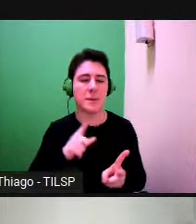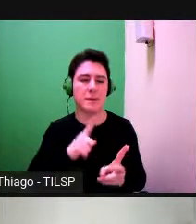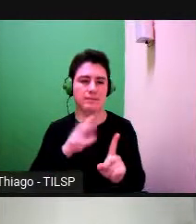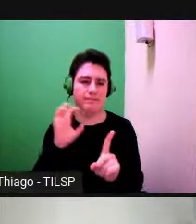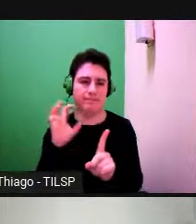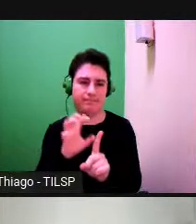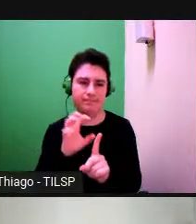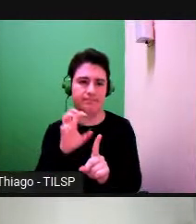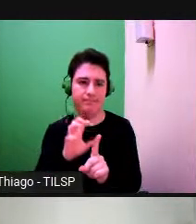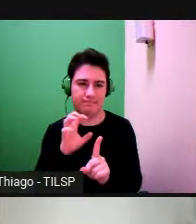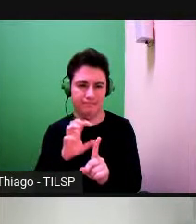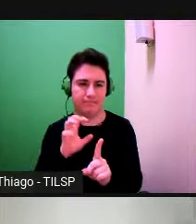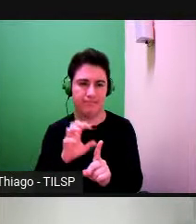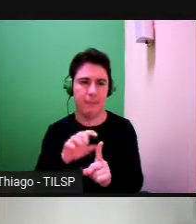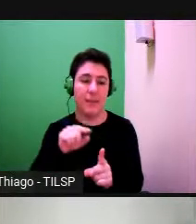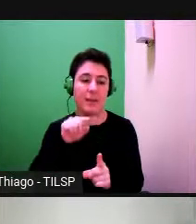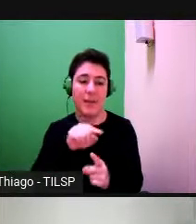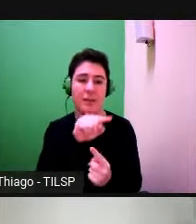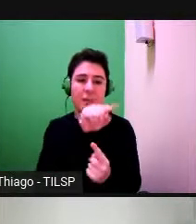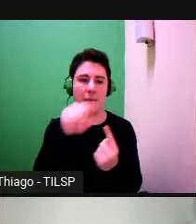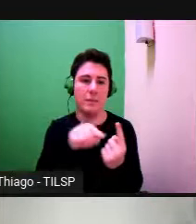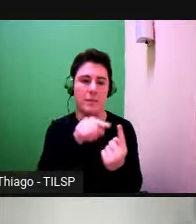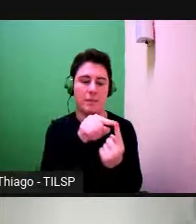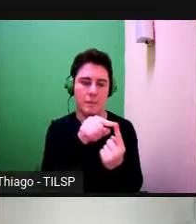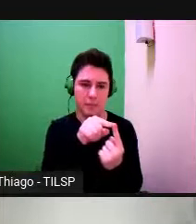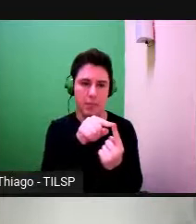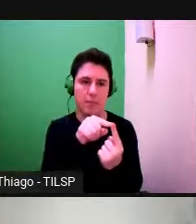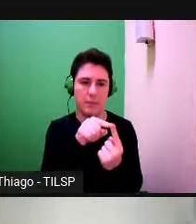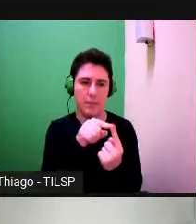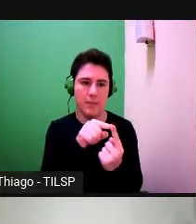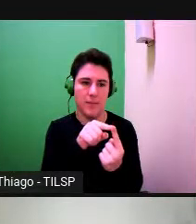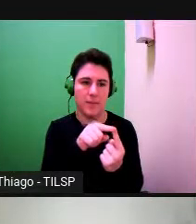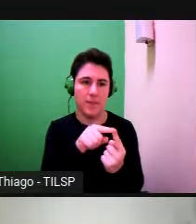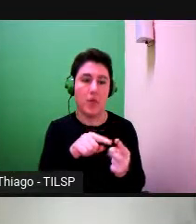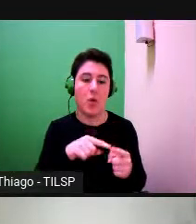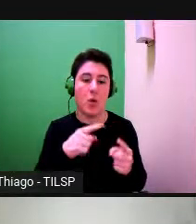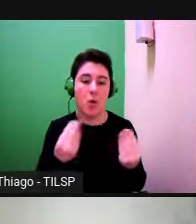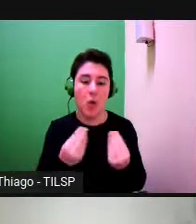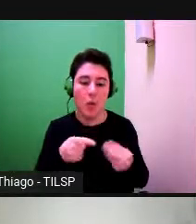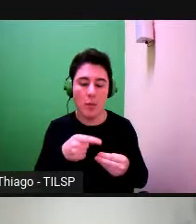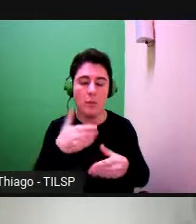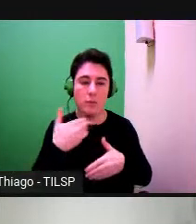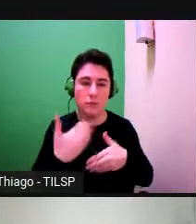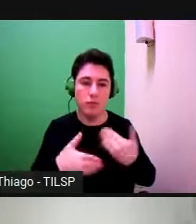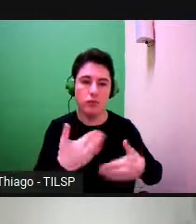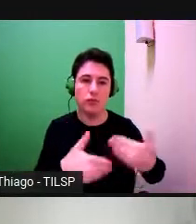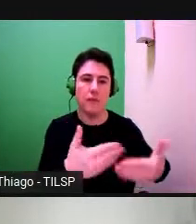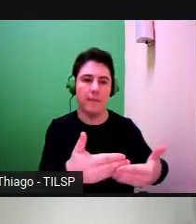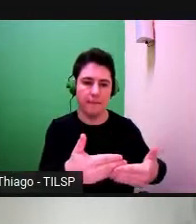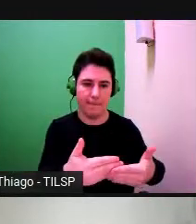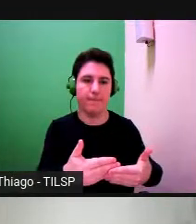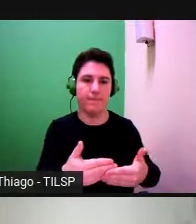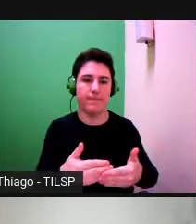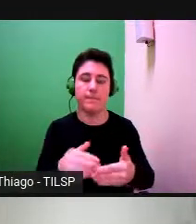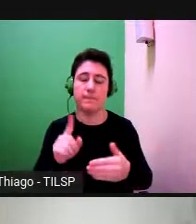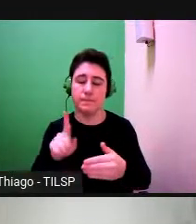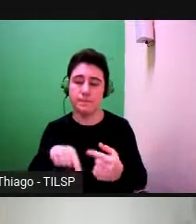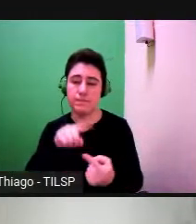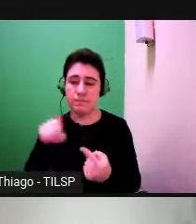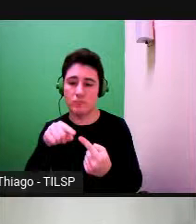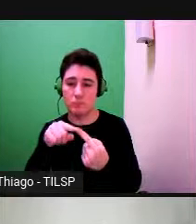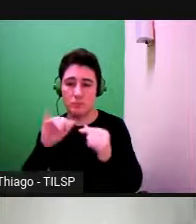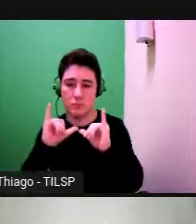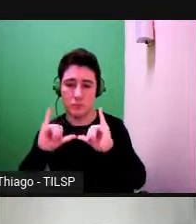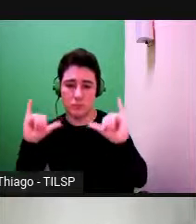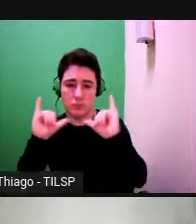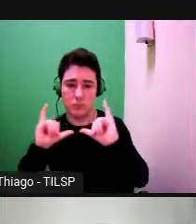nesta finalidade no desdobramento da finalidade e na forma como a finalidade de divulgar é